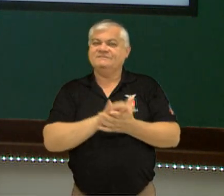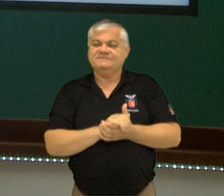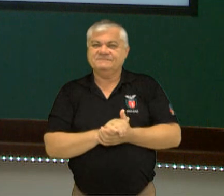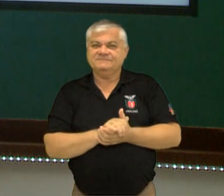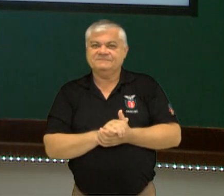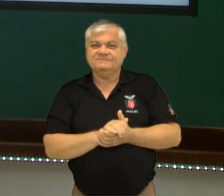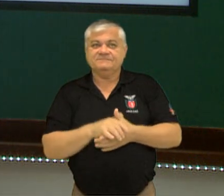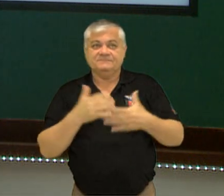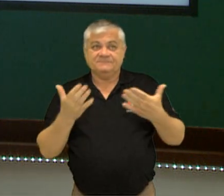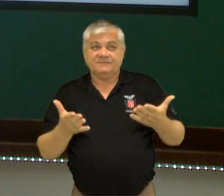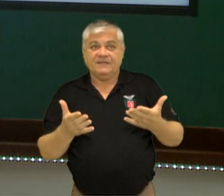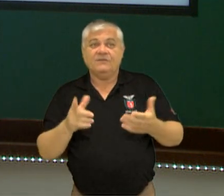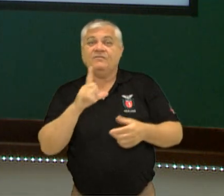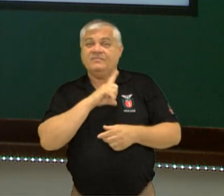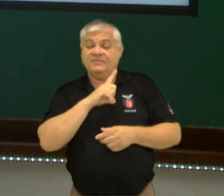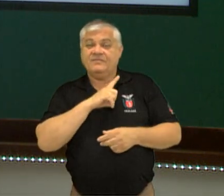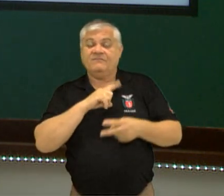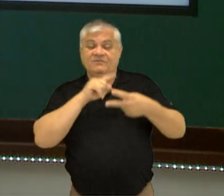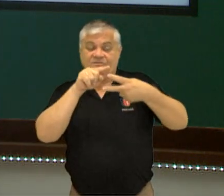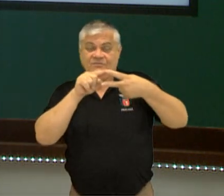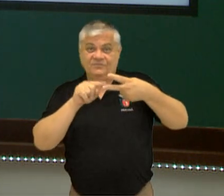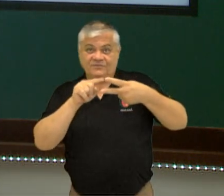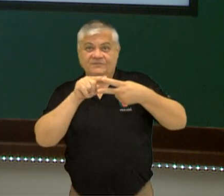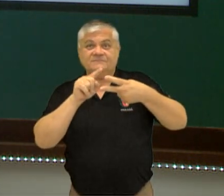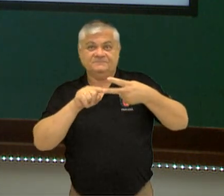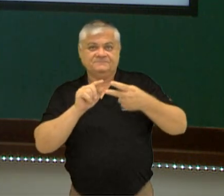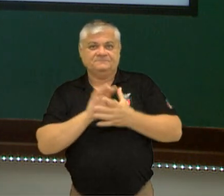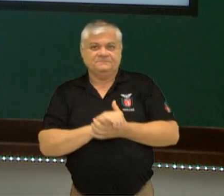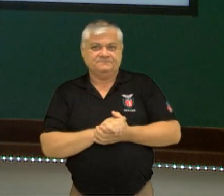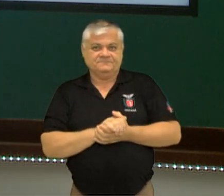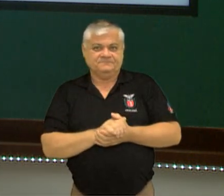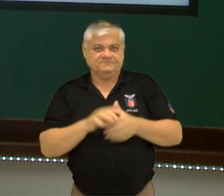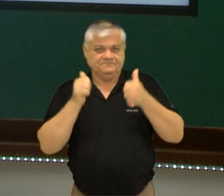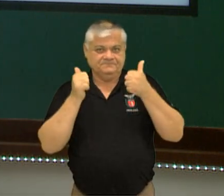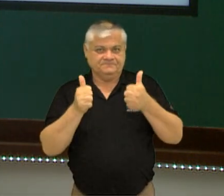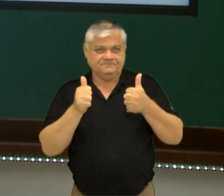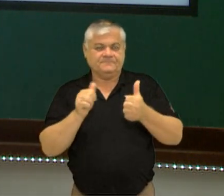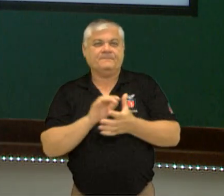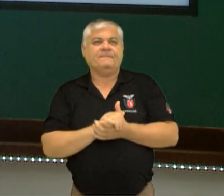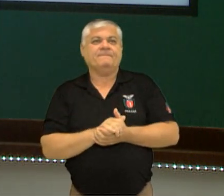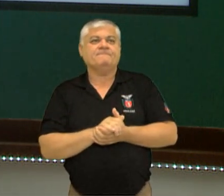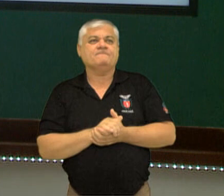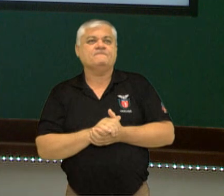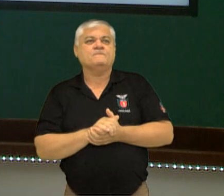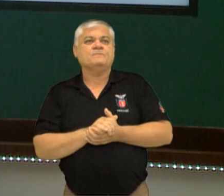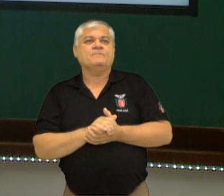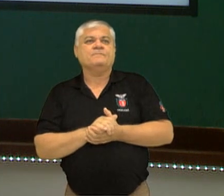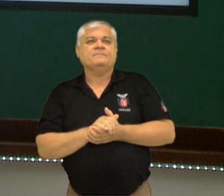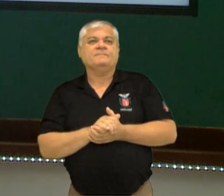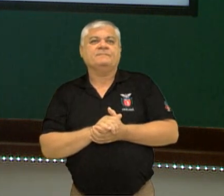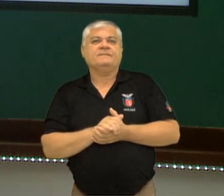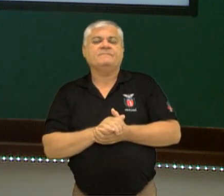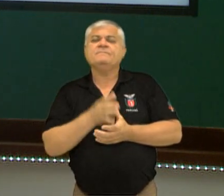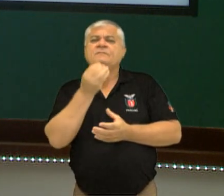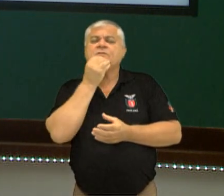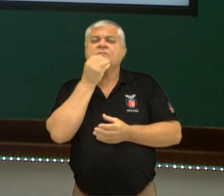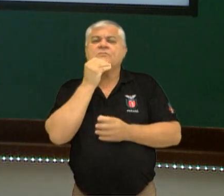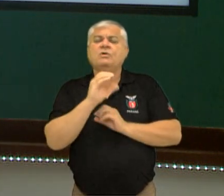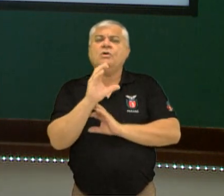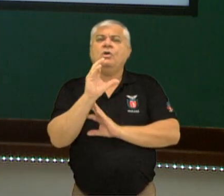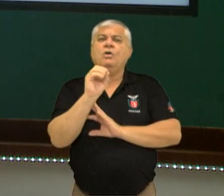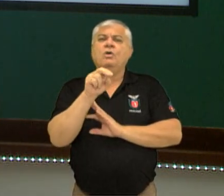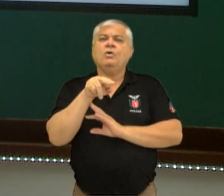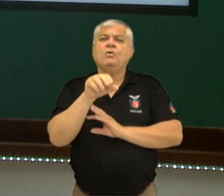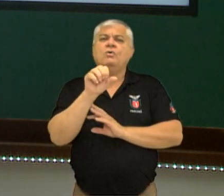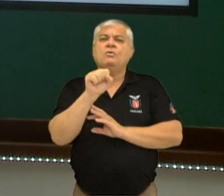Então, com isso, houve dois princípios envolvidos ali. Beleza, meus queridos? Vamos lá. Falando sobre a conservação da quantidade de